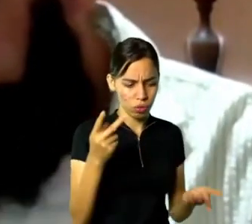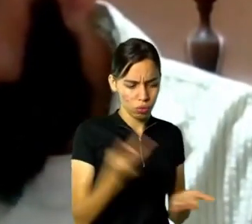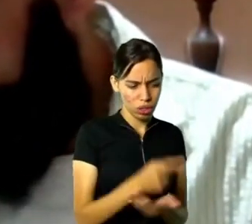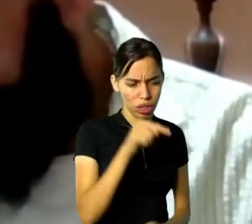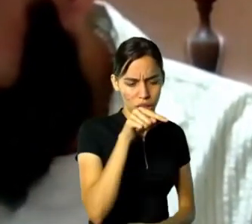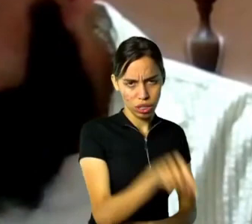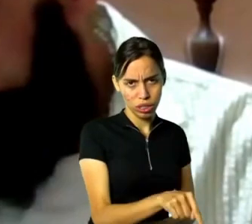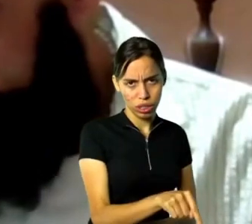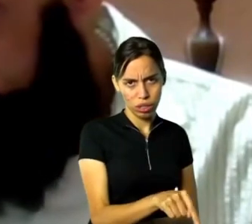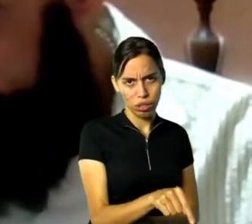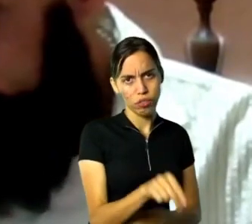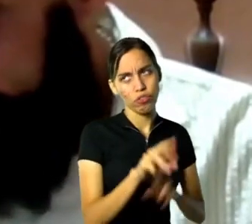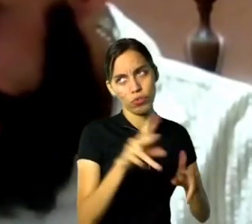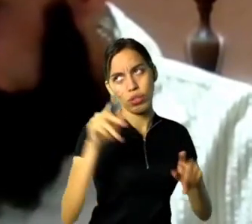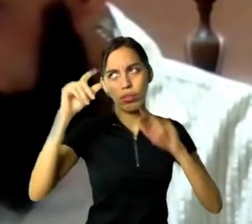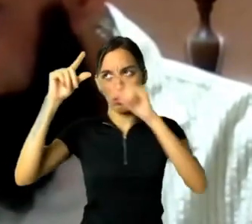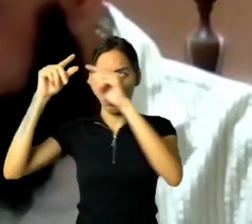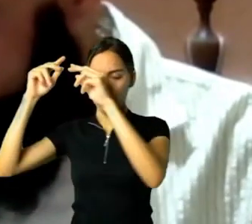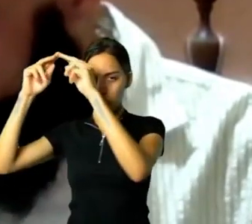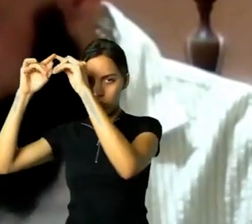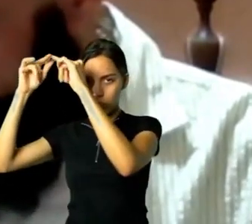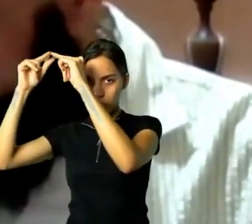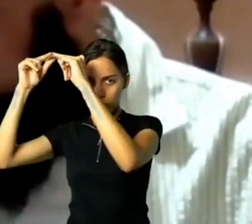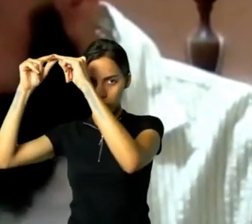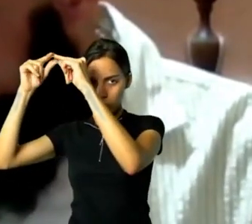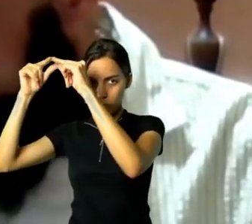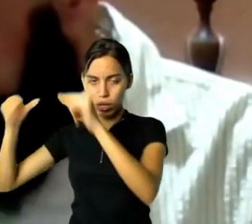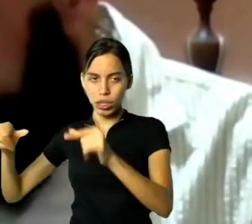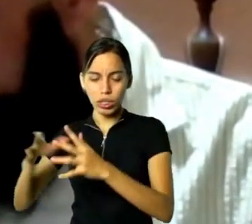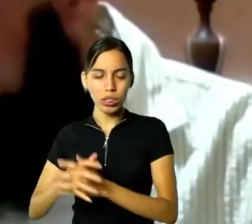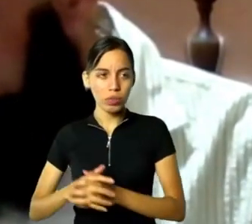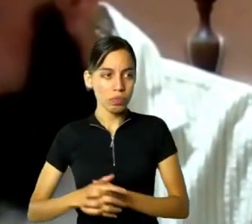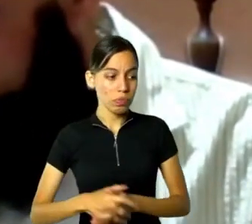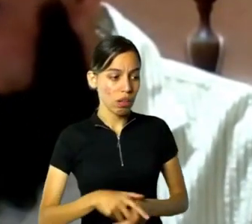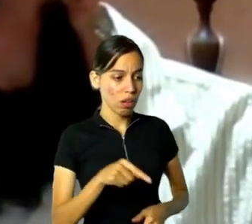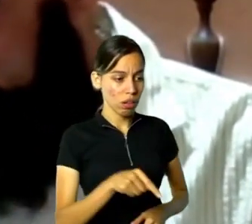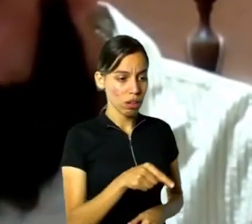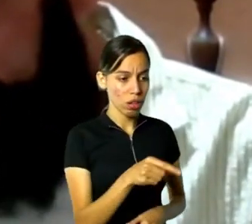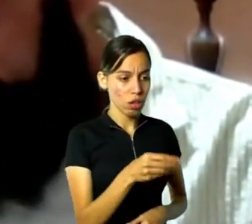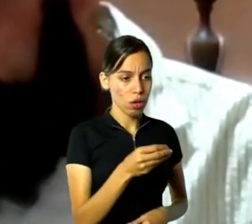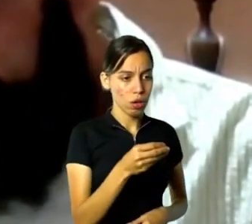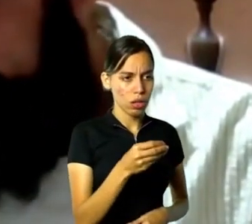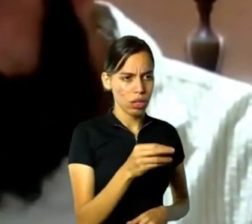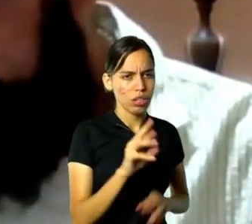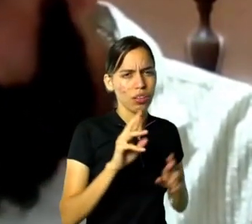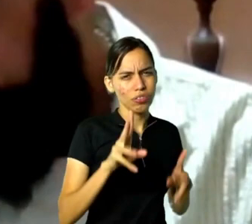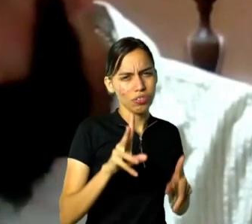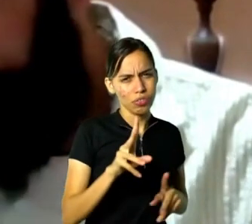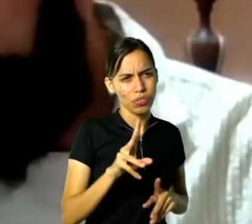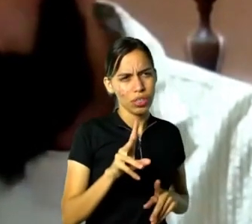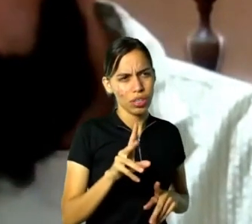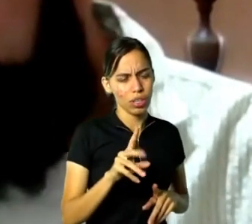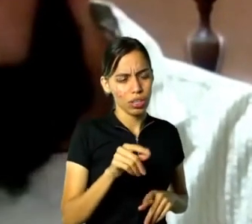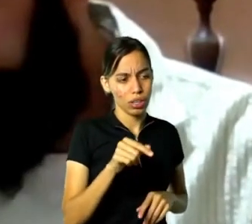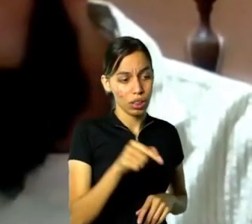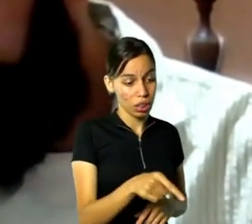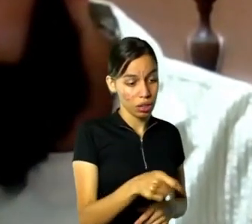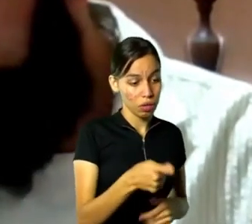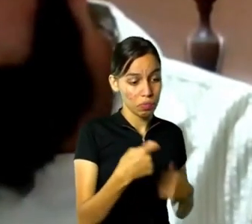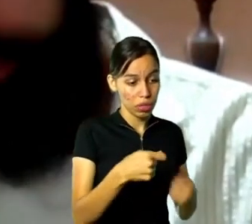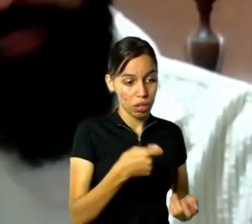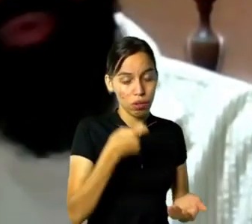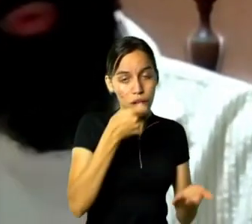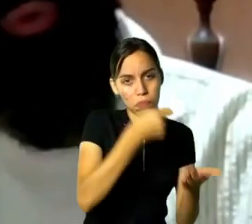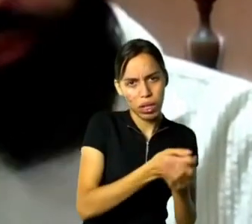a preços baixos aqui no Brasil careciam de um complemento diferente para bancar a conta nada baixa de artistas, cenários